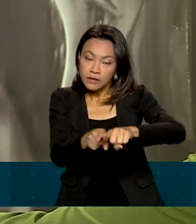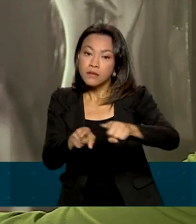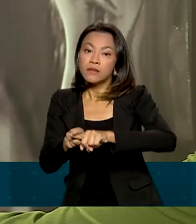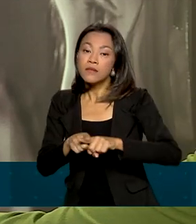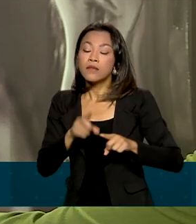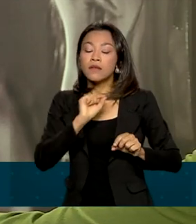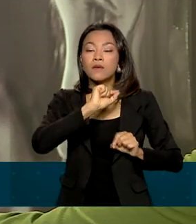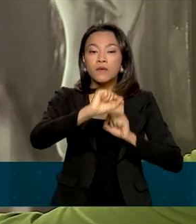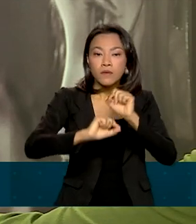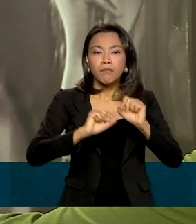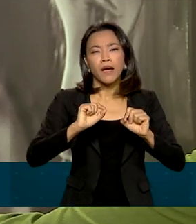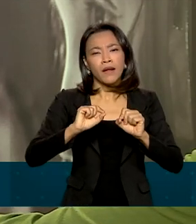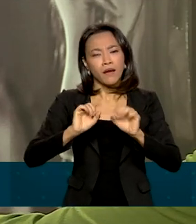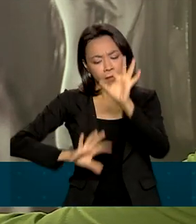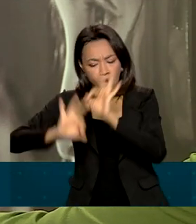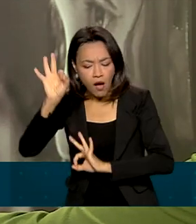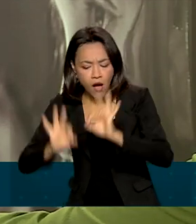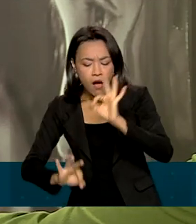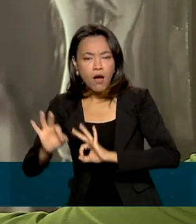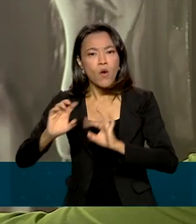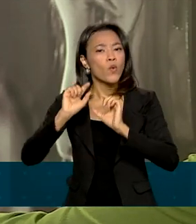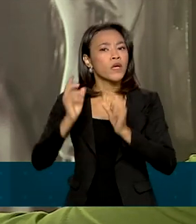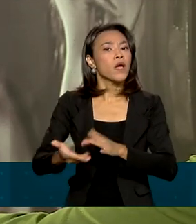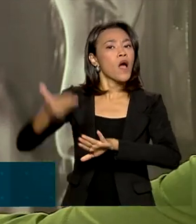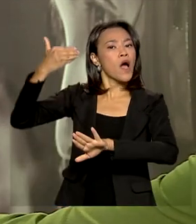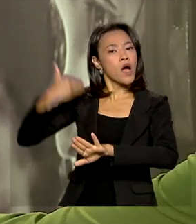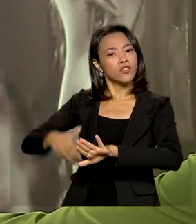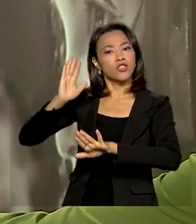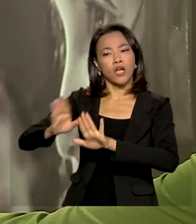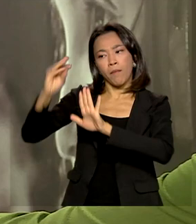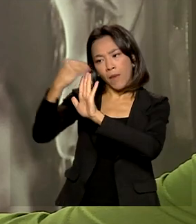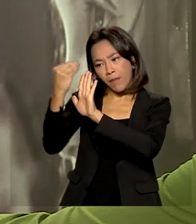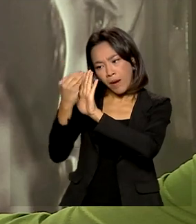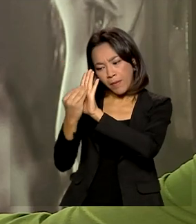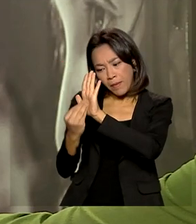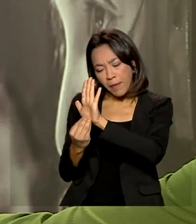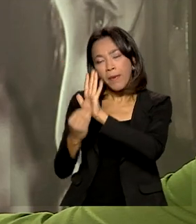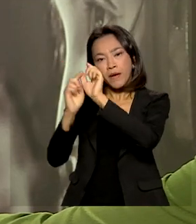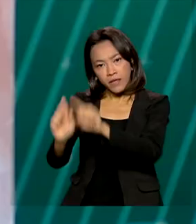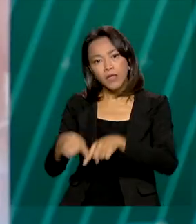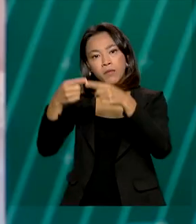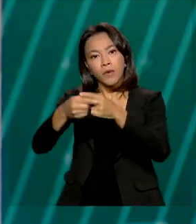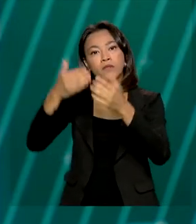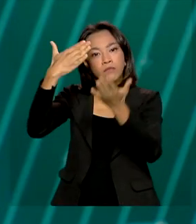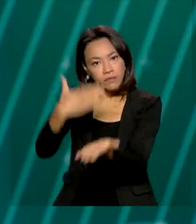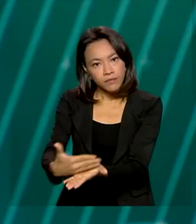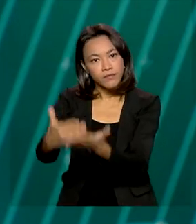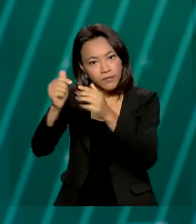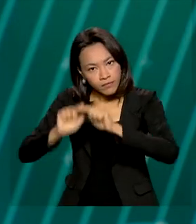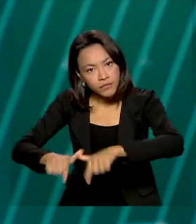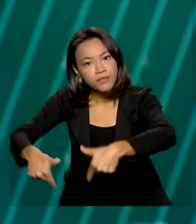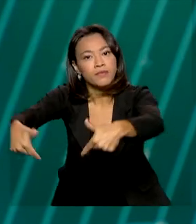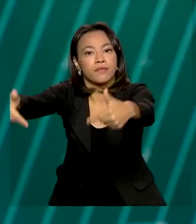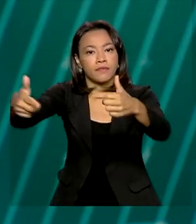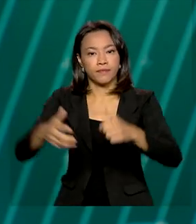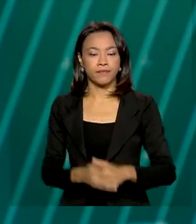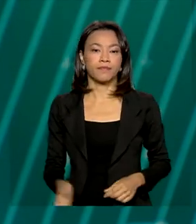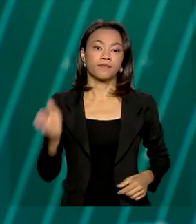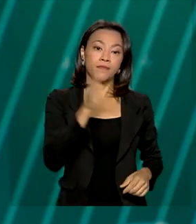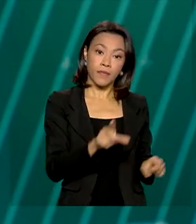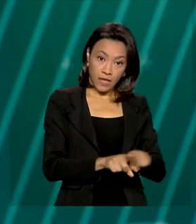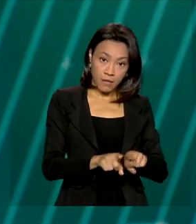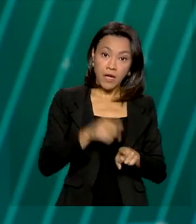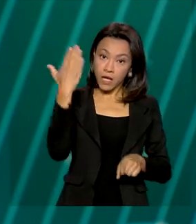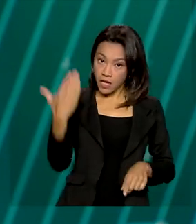executar aquilo que estava planejado. O importante da gestão é que você planeja e executa. O ministro Joaquim Leite também